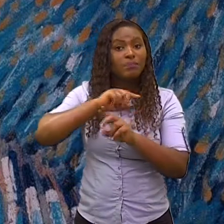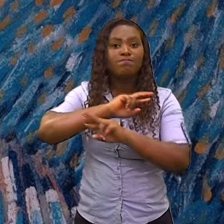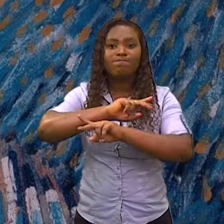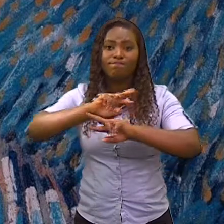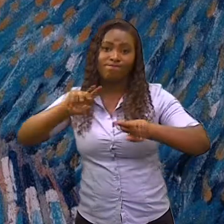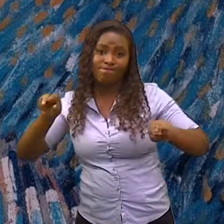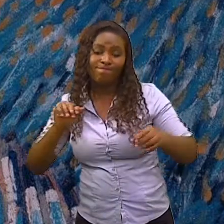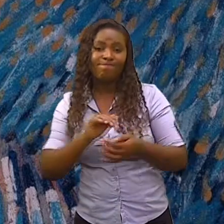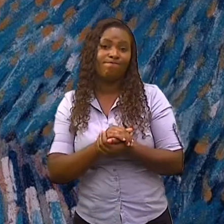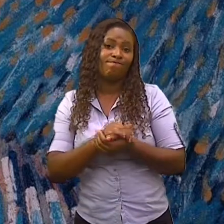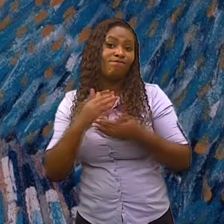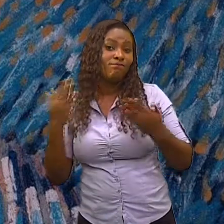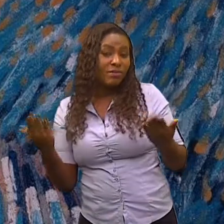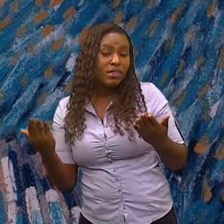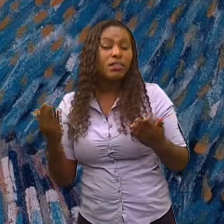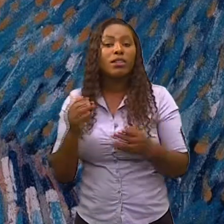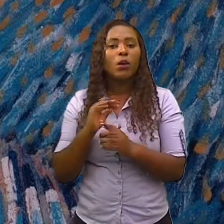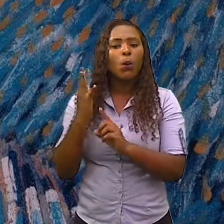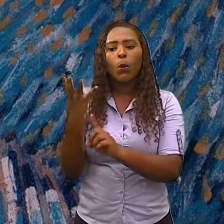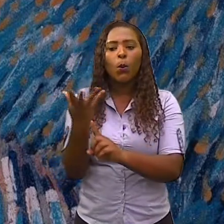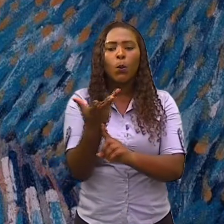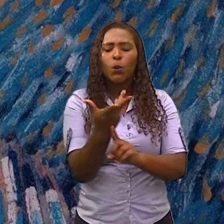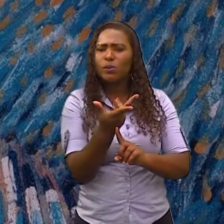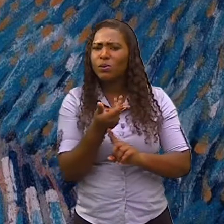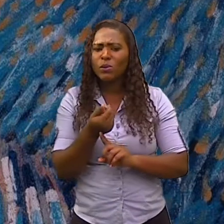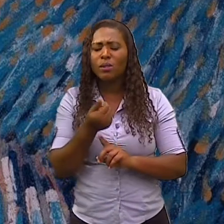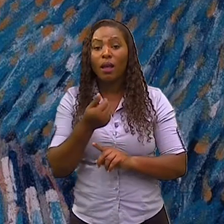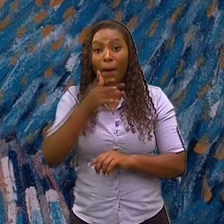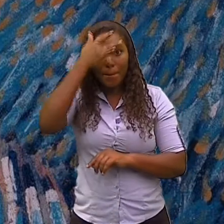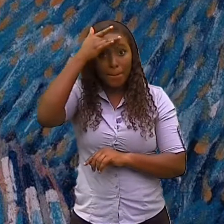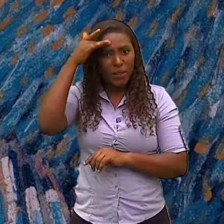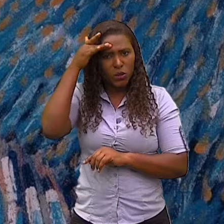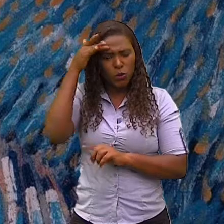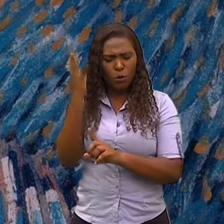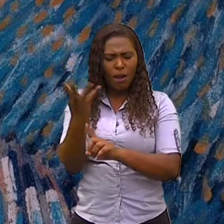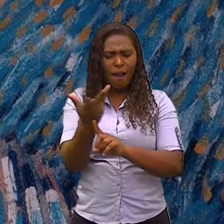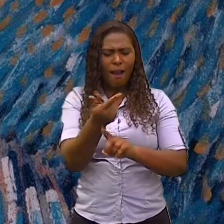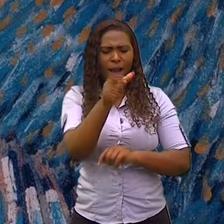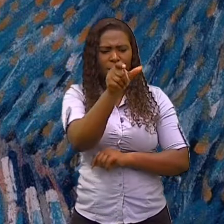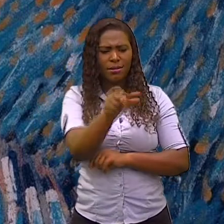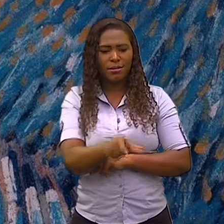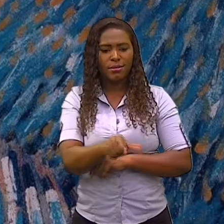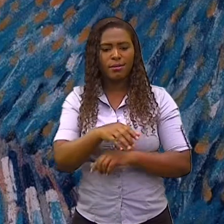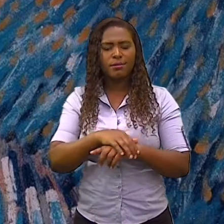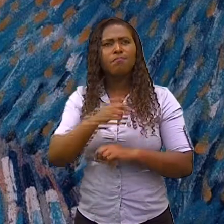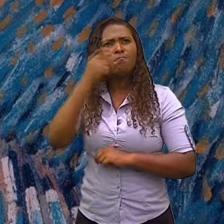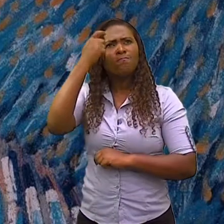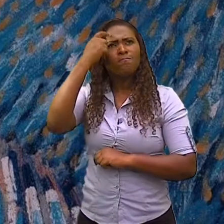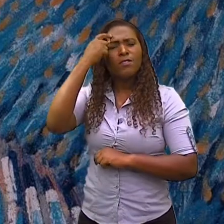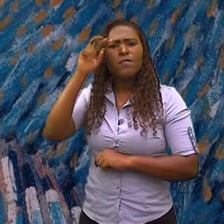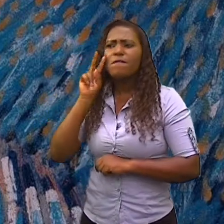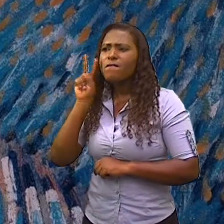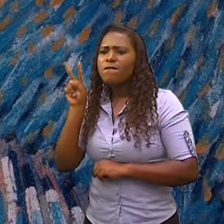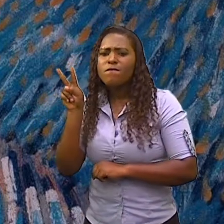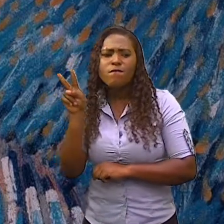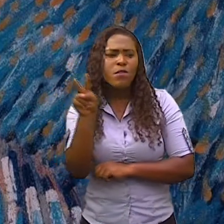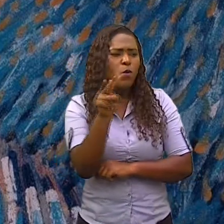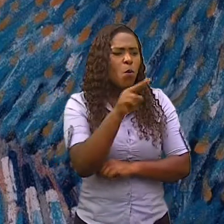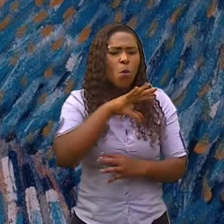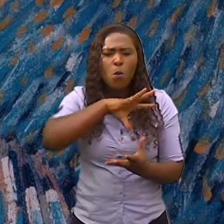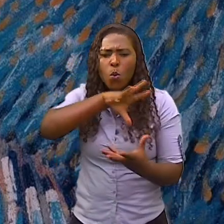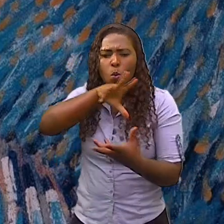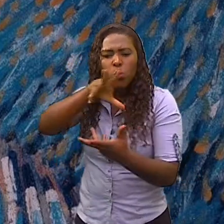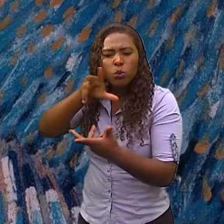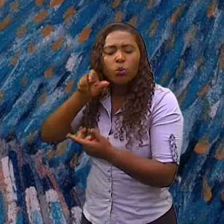artistas se encontram dentro de uma linha de pensamento, dentro de uma visão do mundo ao redor, da